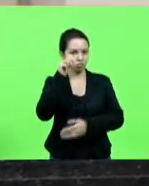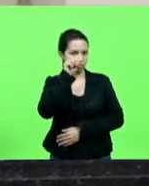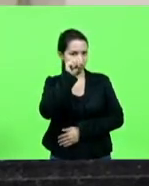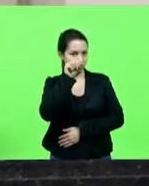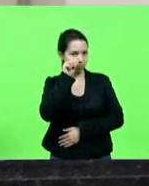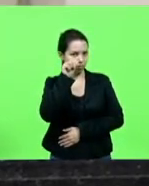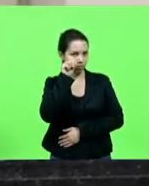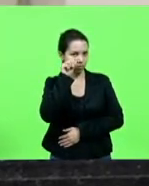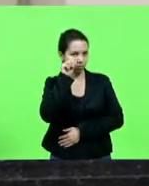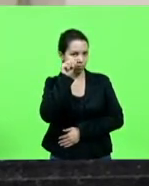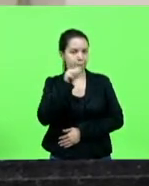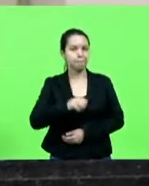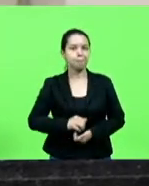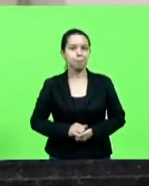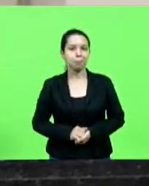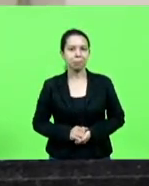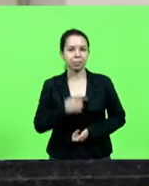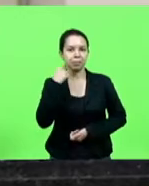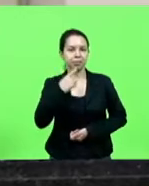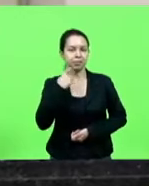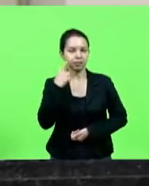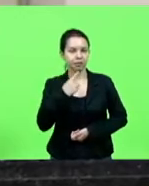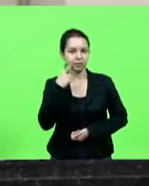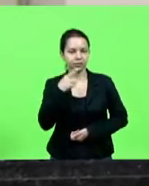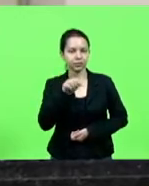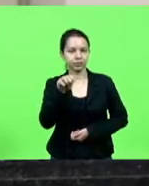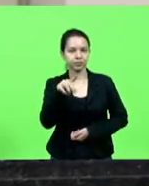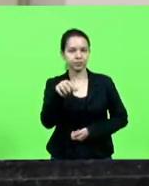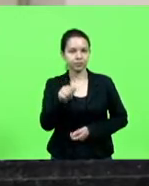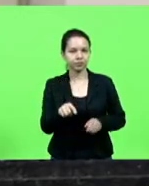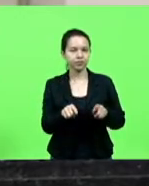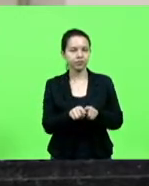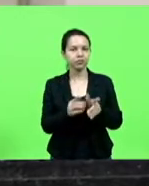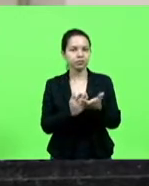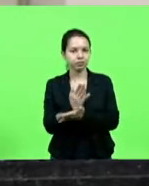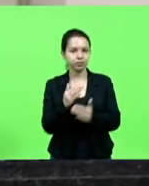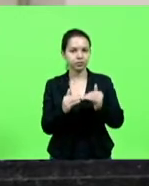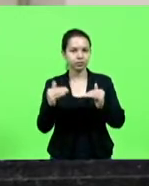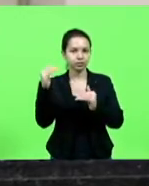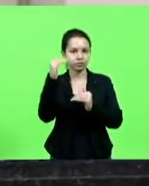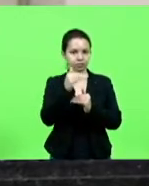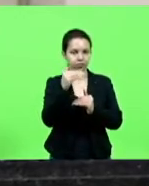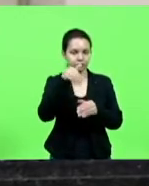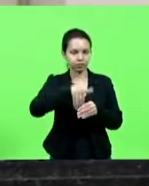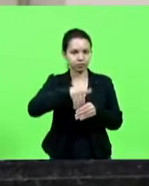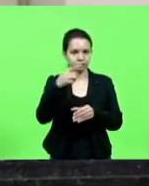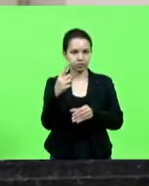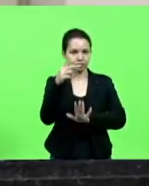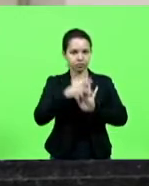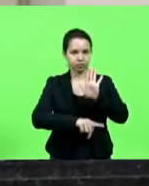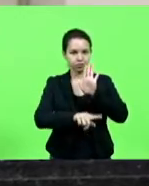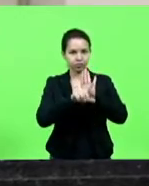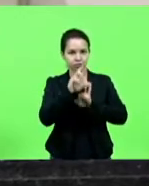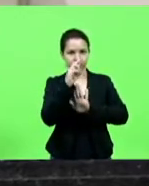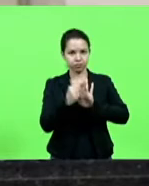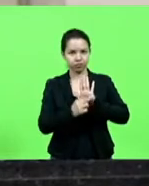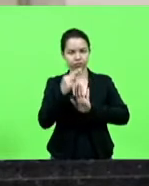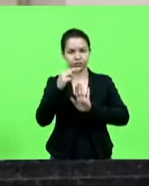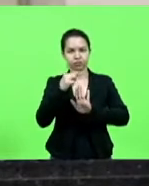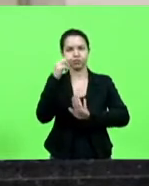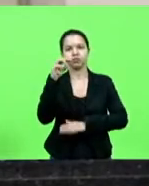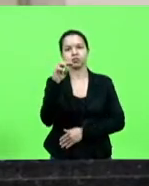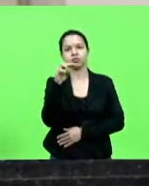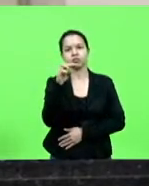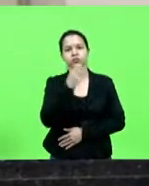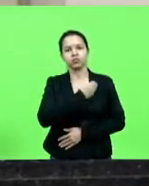e Ada De Luca, foi aprovado por maioria em turno único o projeto de resolução número 7, barra 2020, com